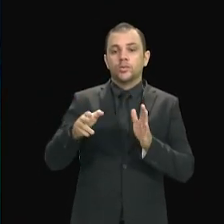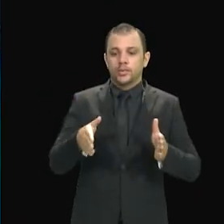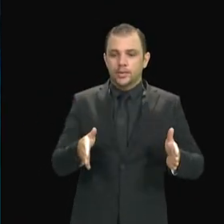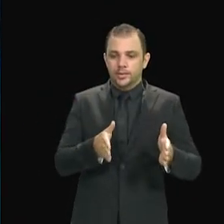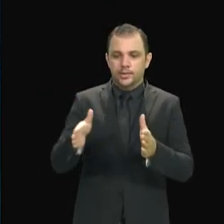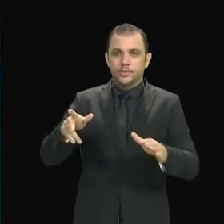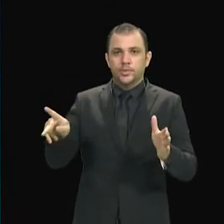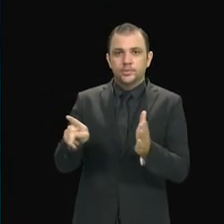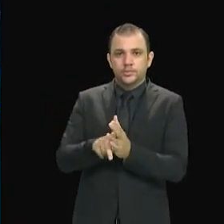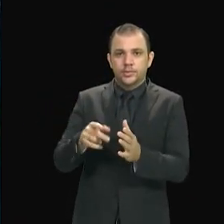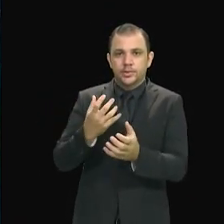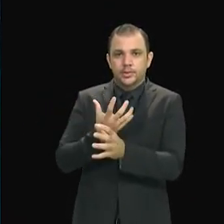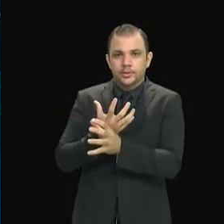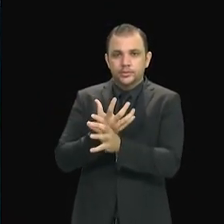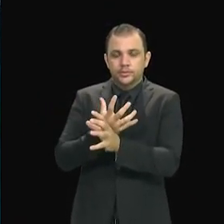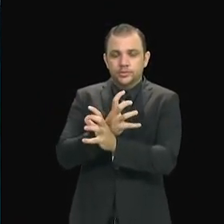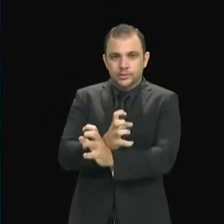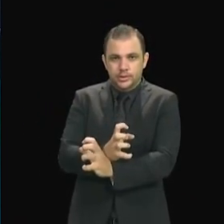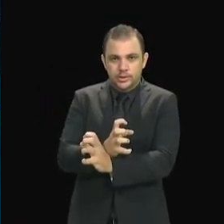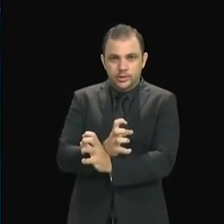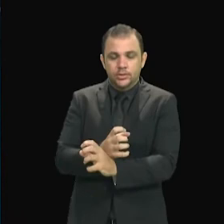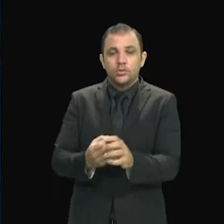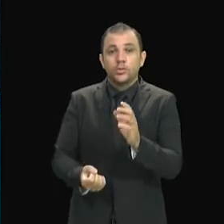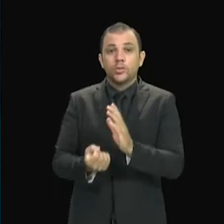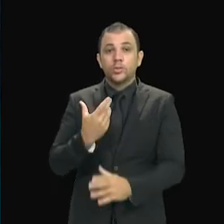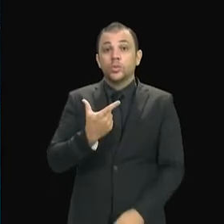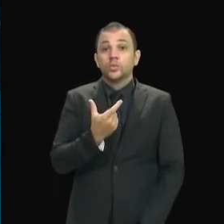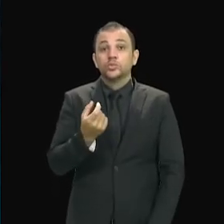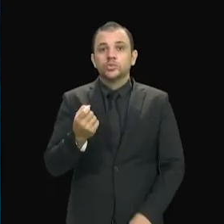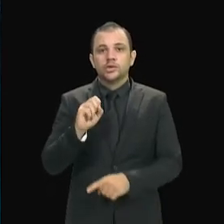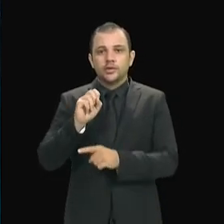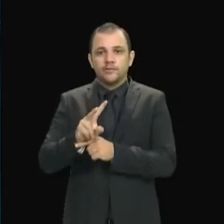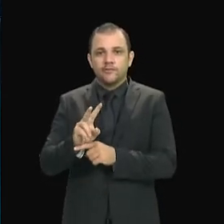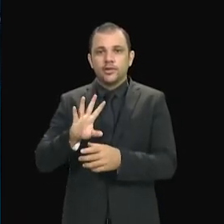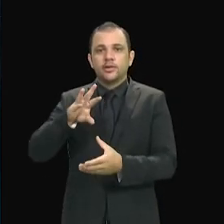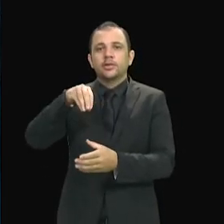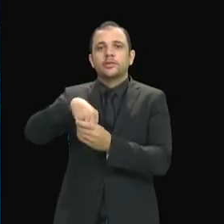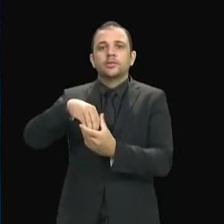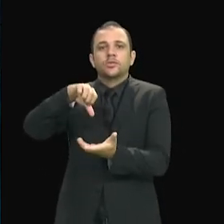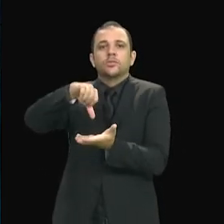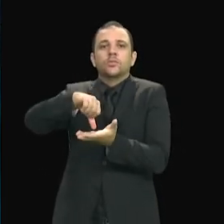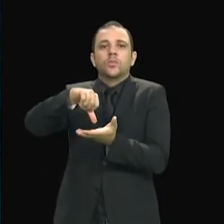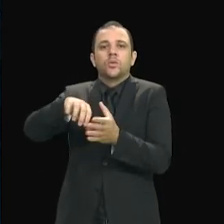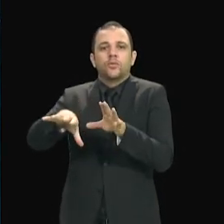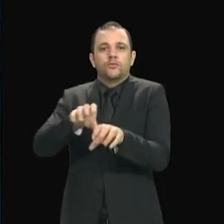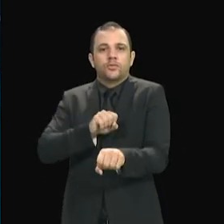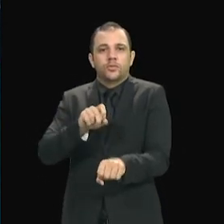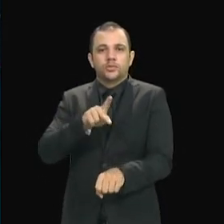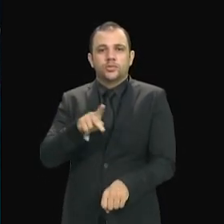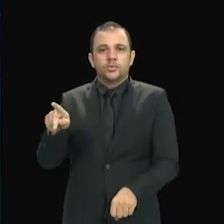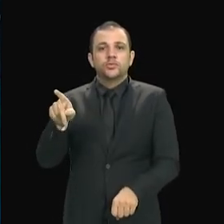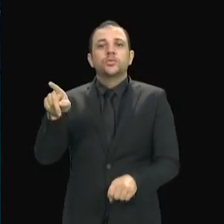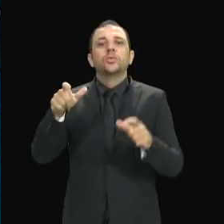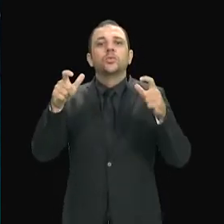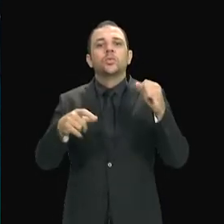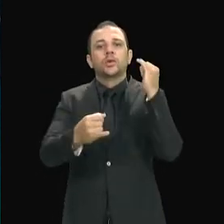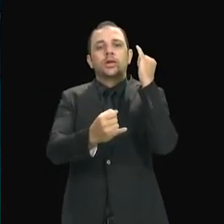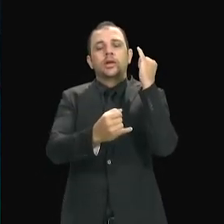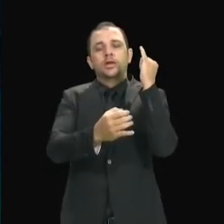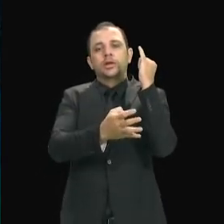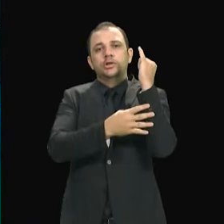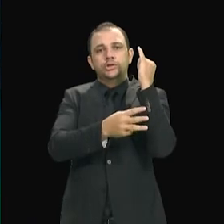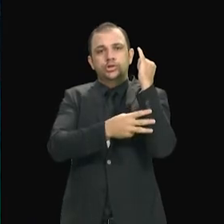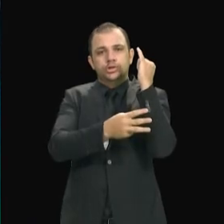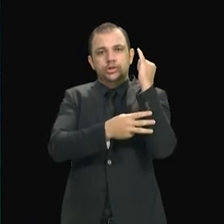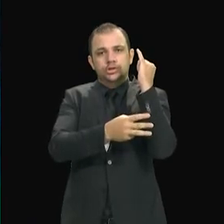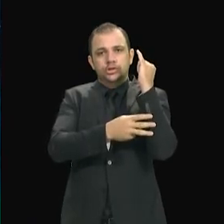200 vagas no polo de formação de professores em Tinga. 200 vagas em Pilatos